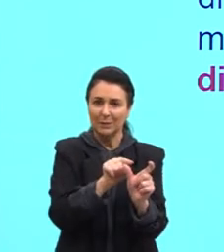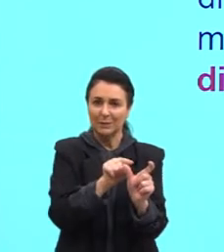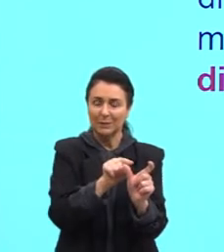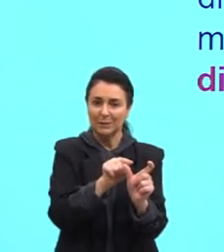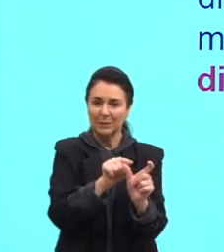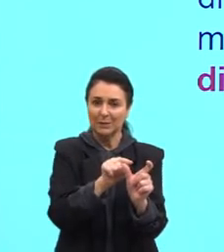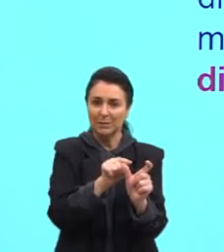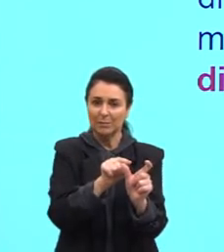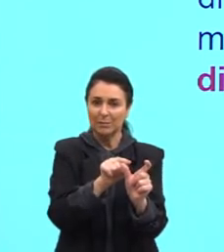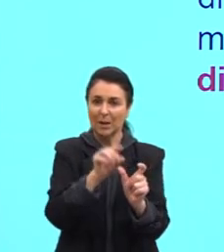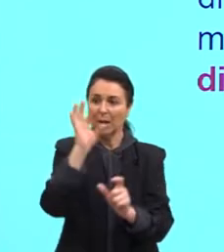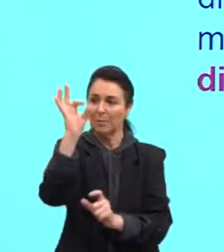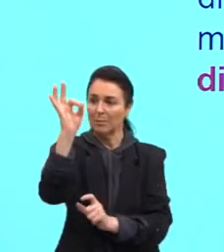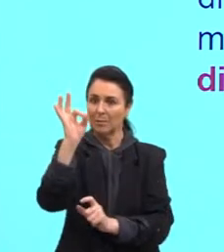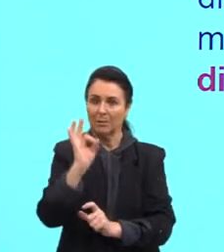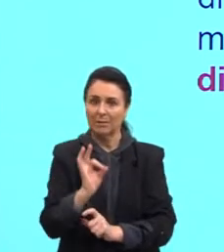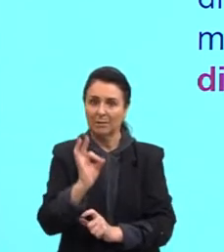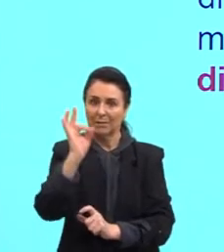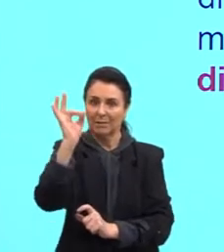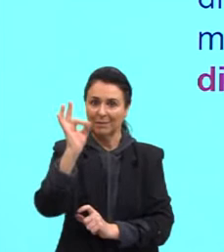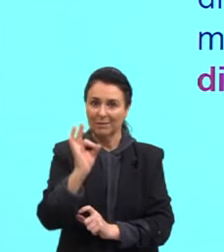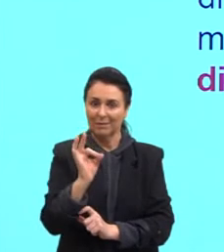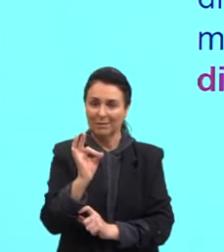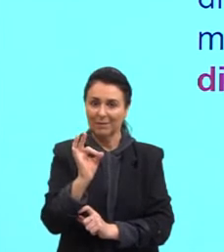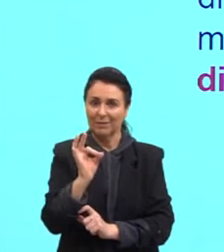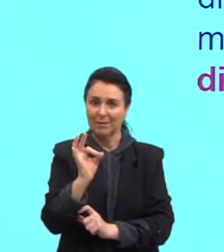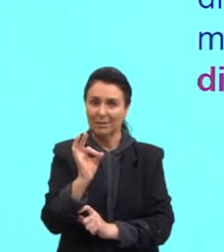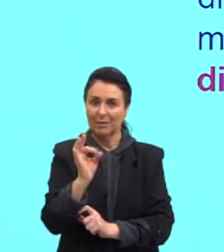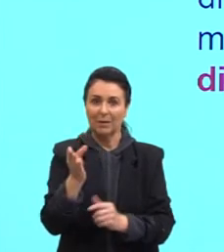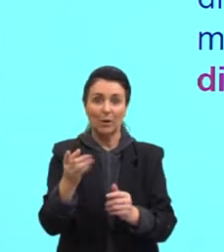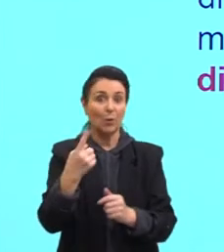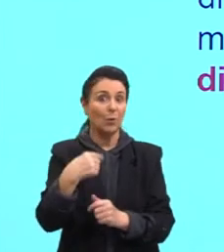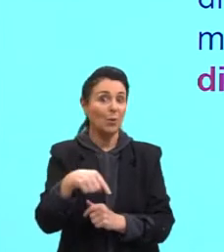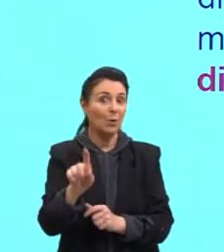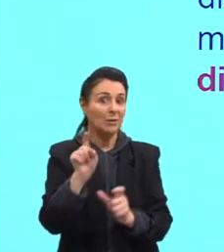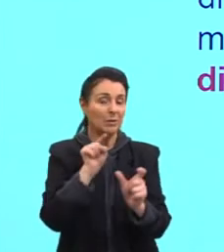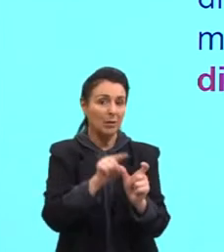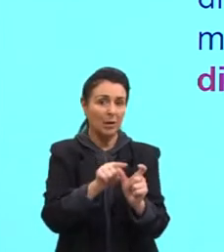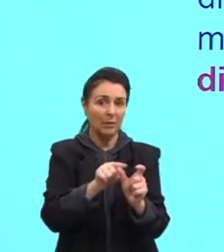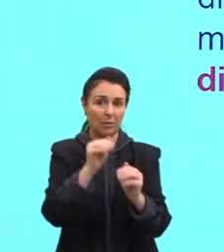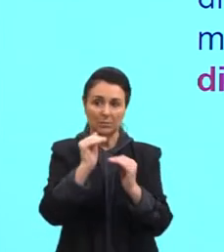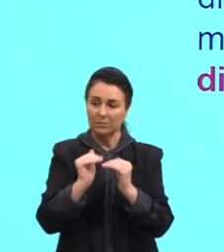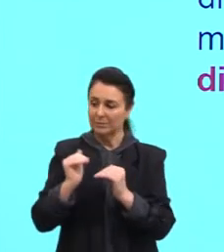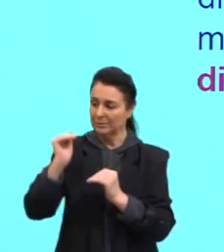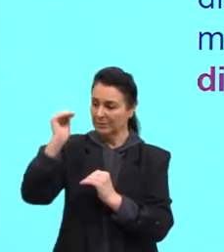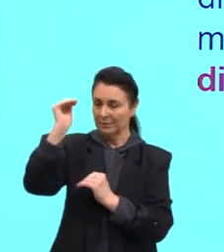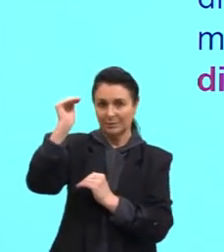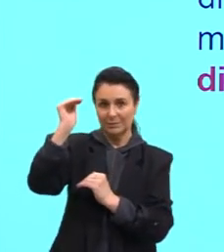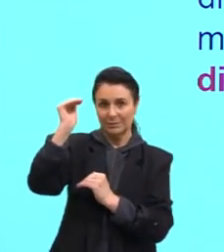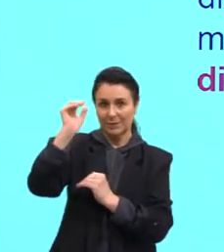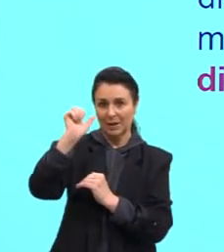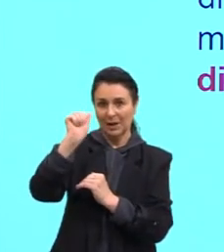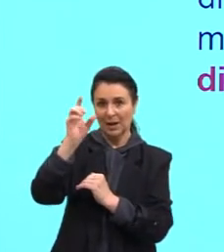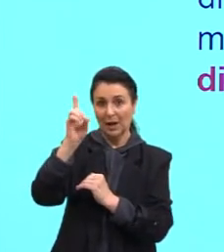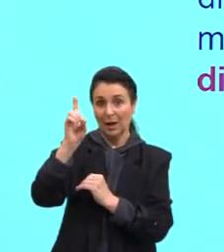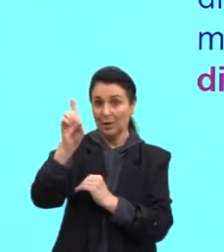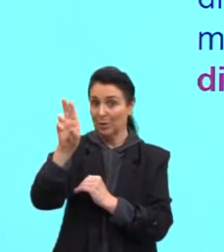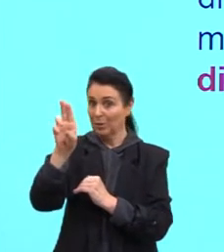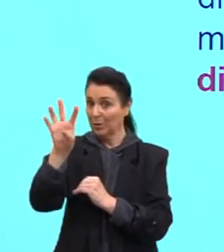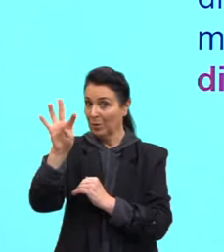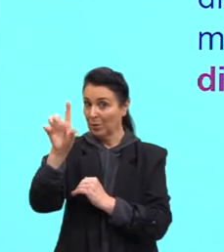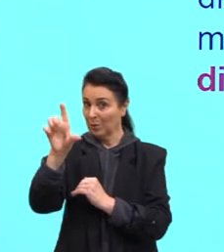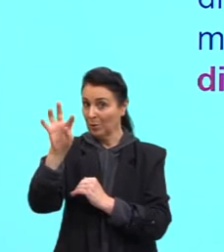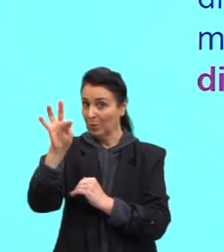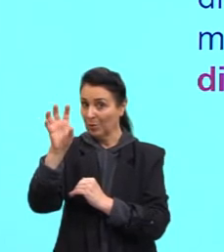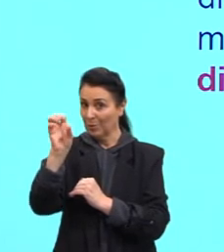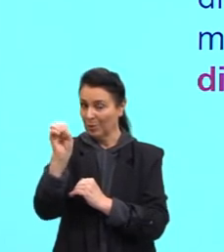Percentagem. Porcento. Adults. Adultos. Adults. Então, vejam, pessoal,